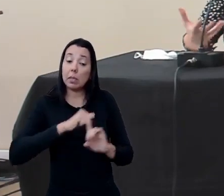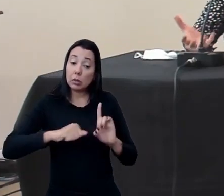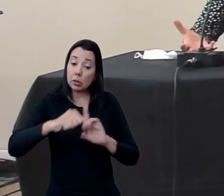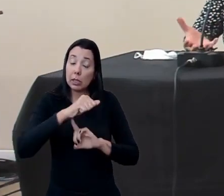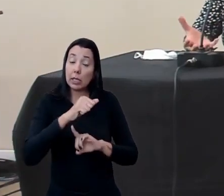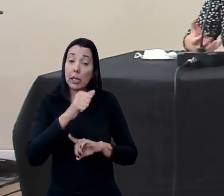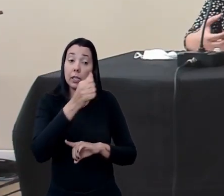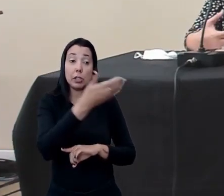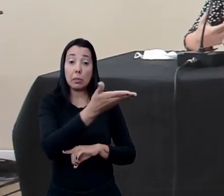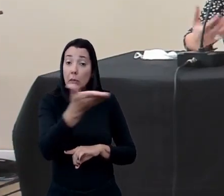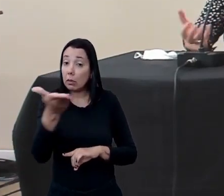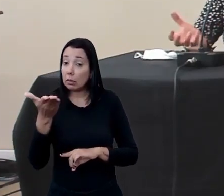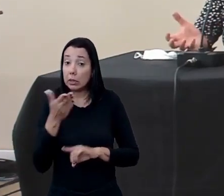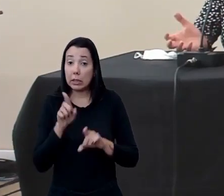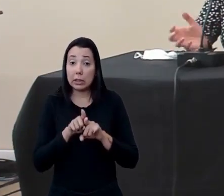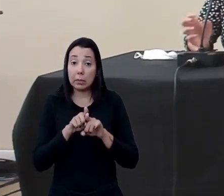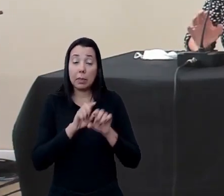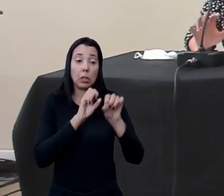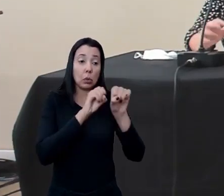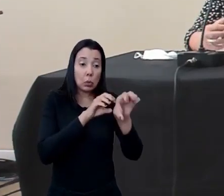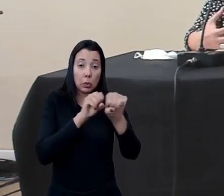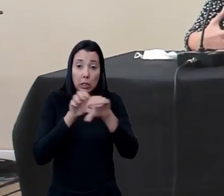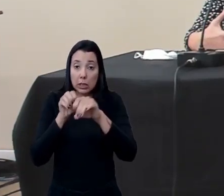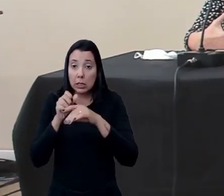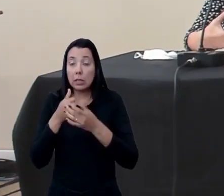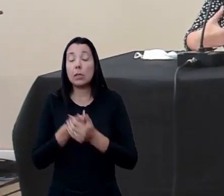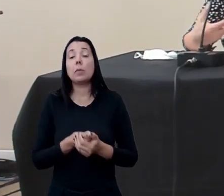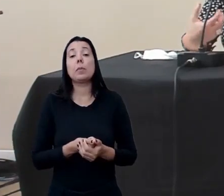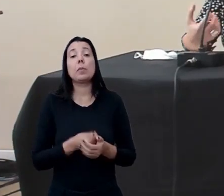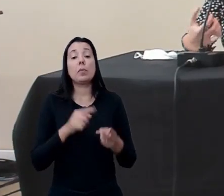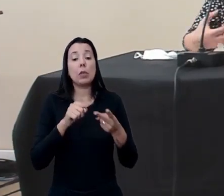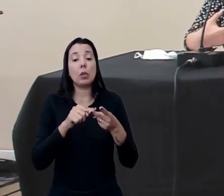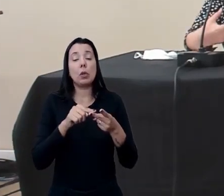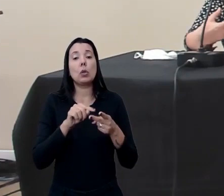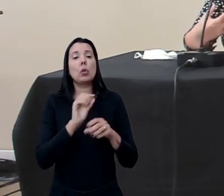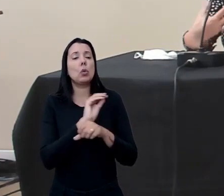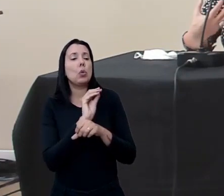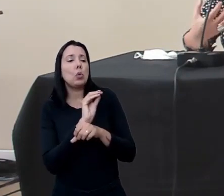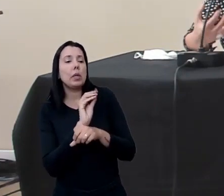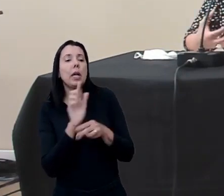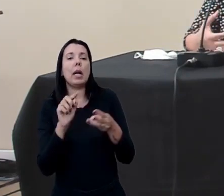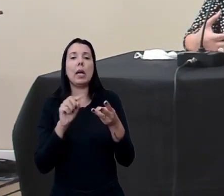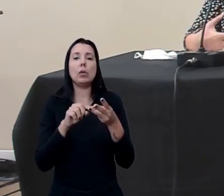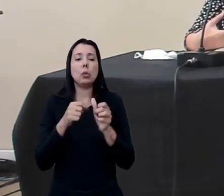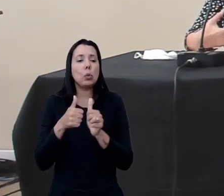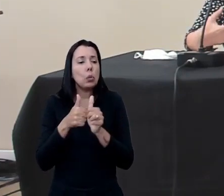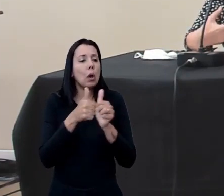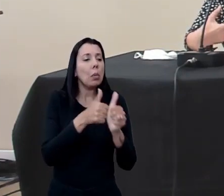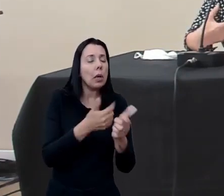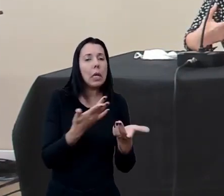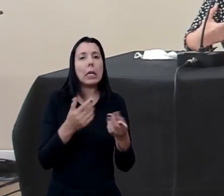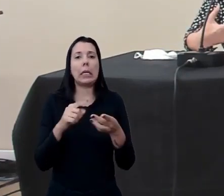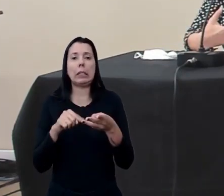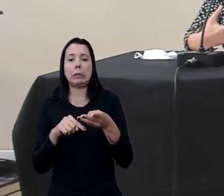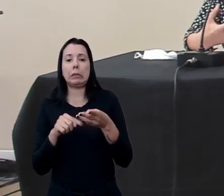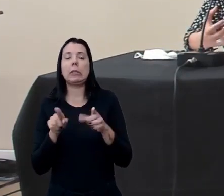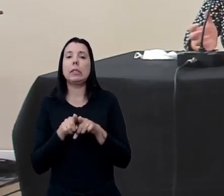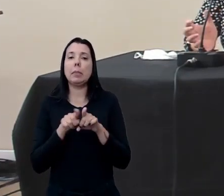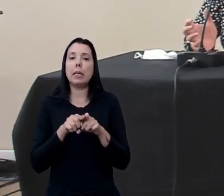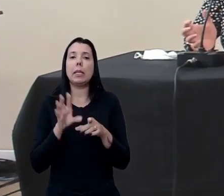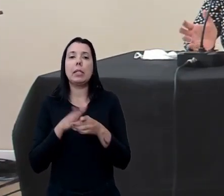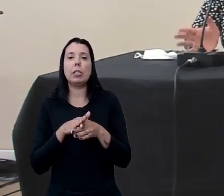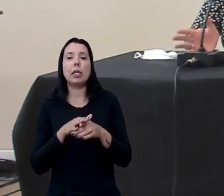para vocês na área da educação na área do cuidado do acompanhamento nessa